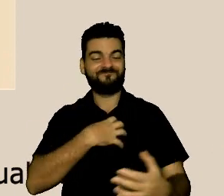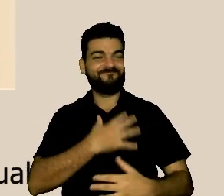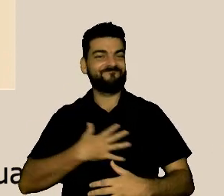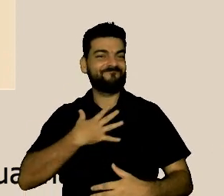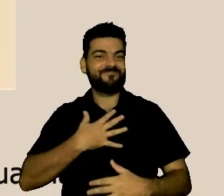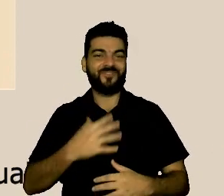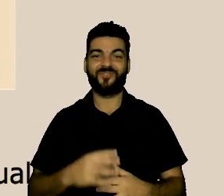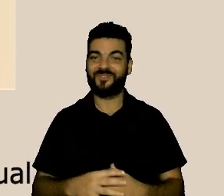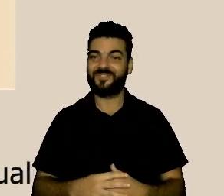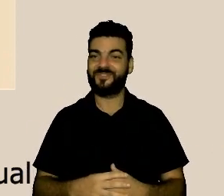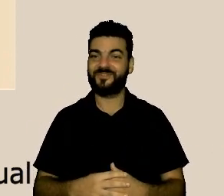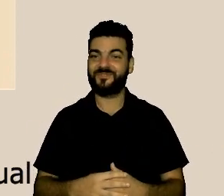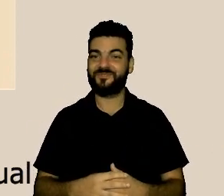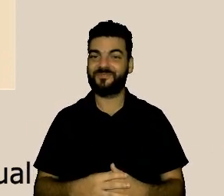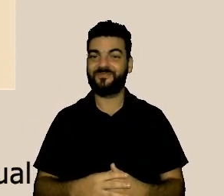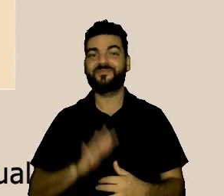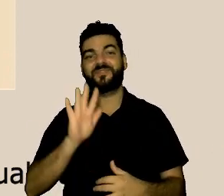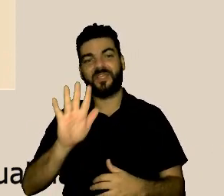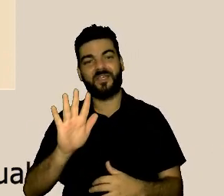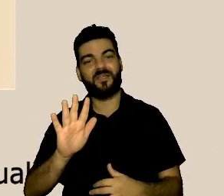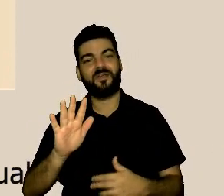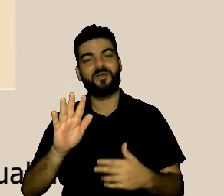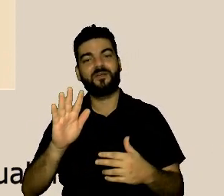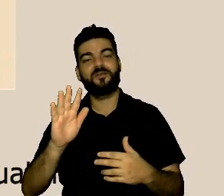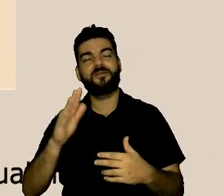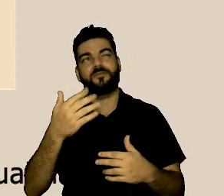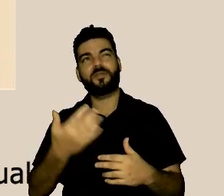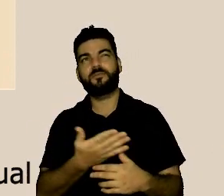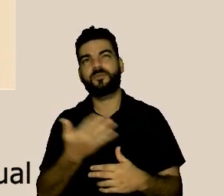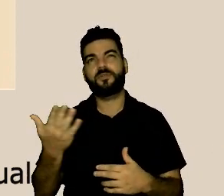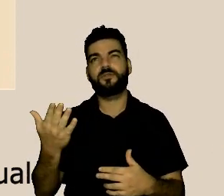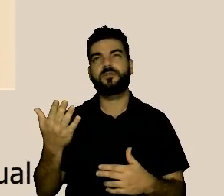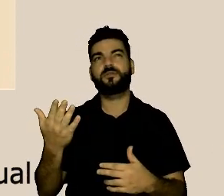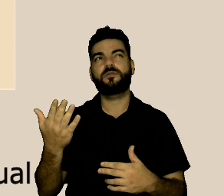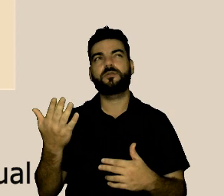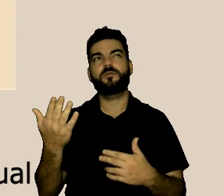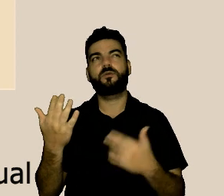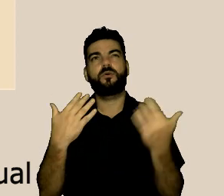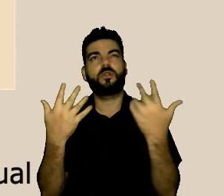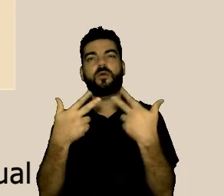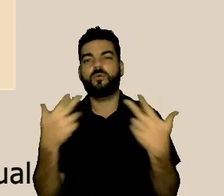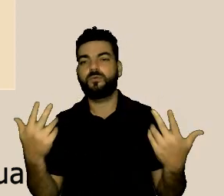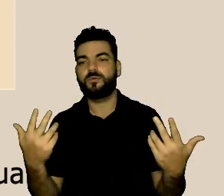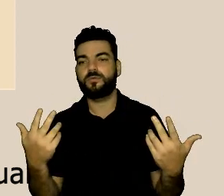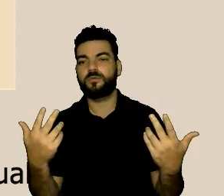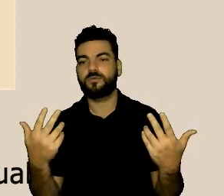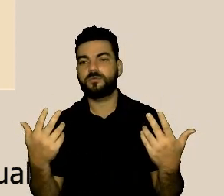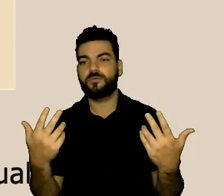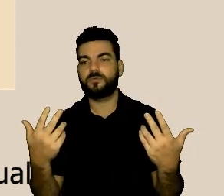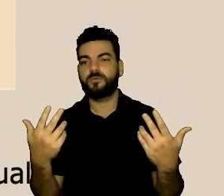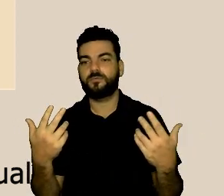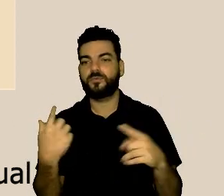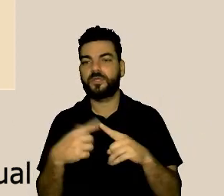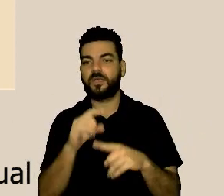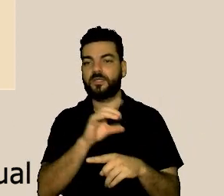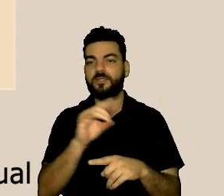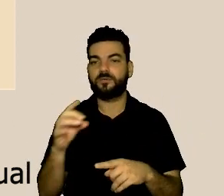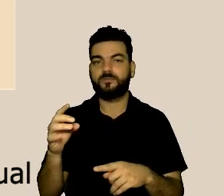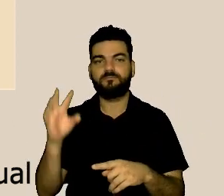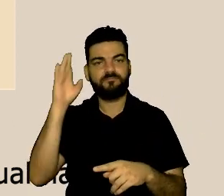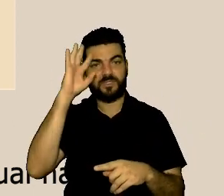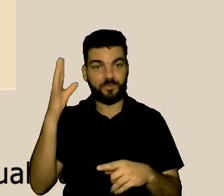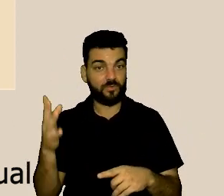e claro que isso depende tem pessoas mais frágeis tem pessoas mais fortes nós somos diferentes nós temos